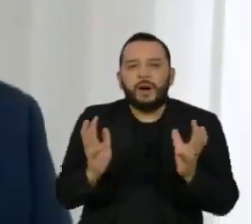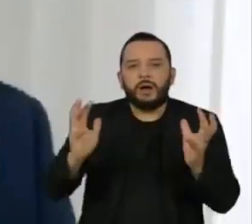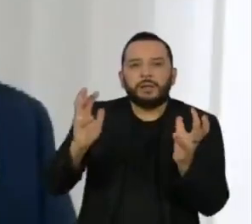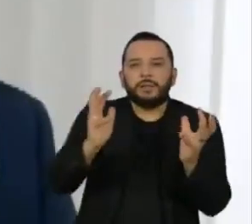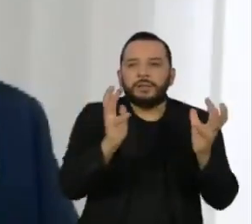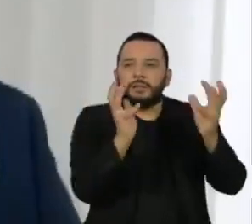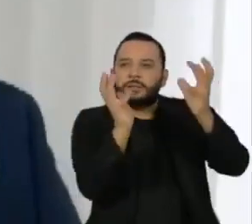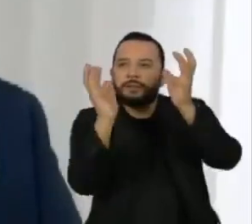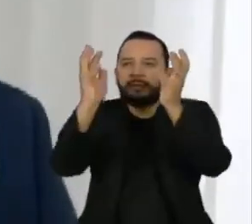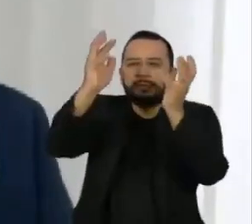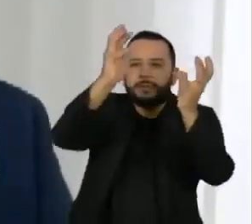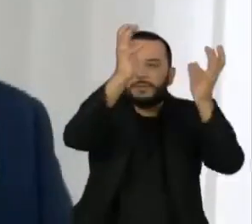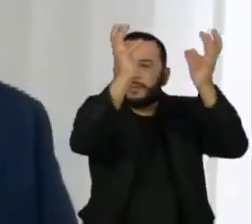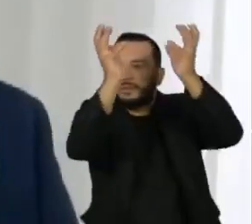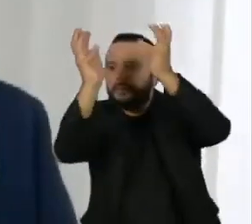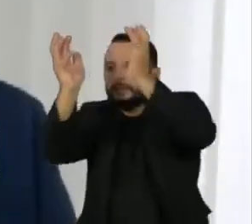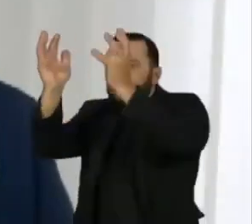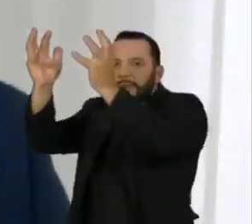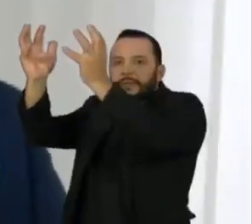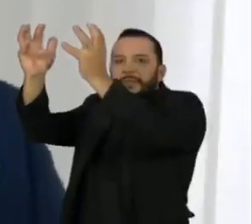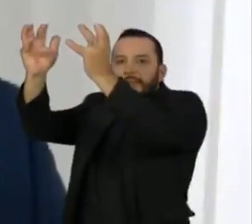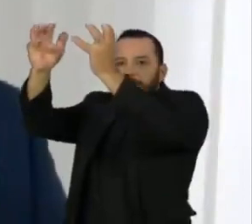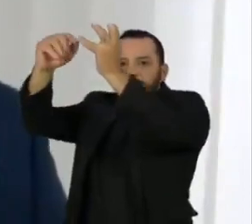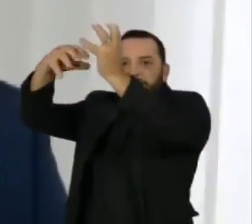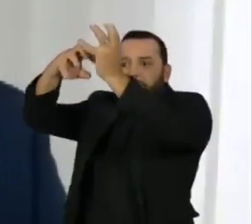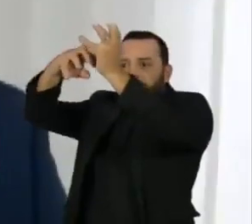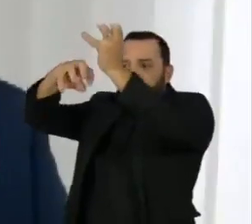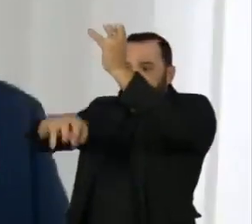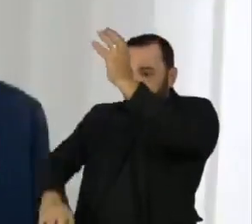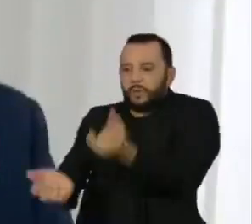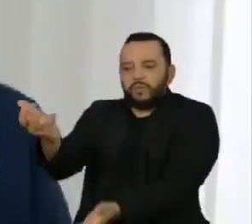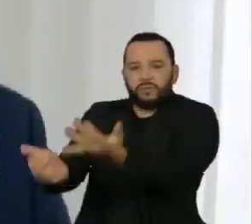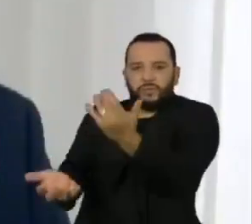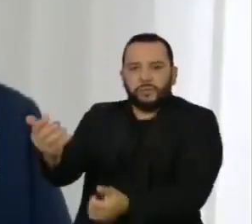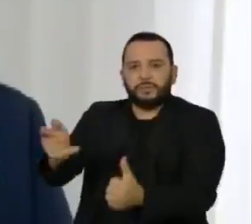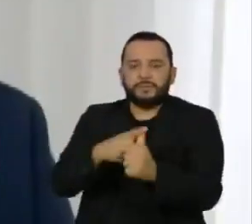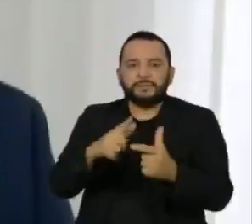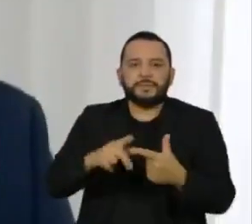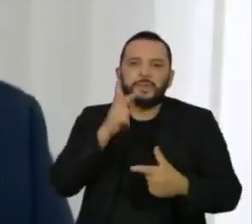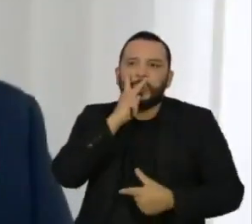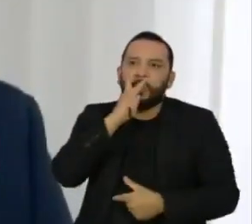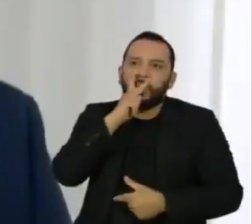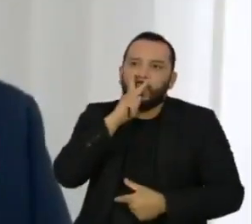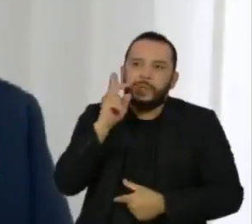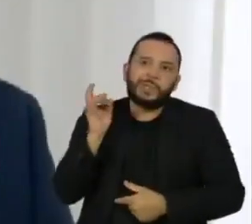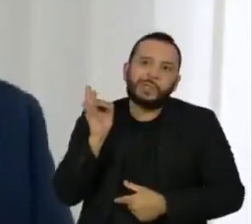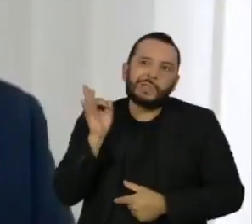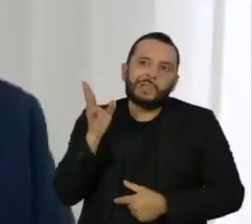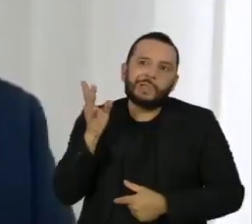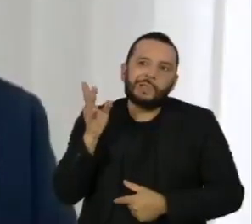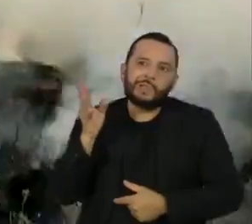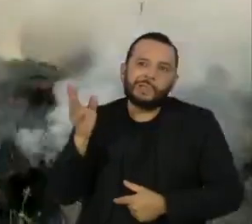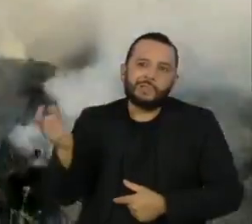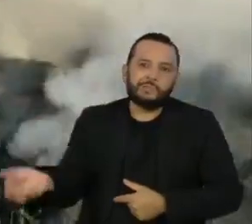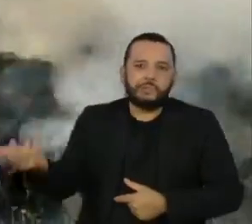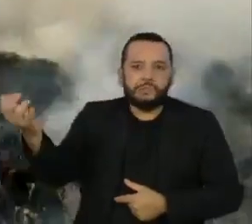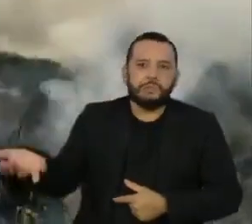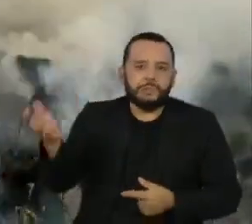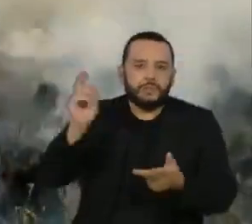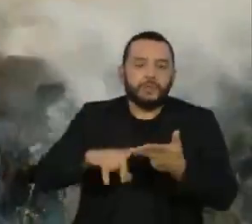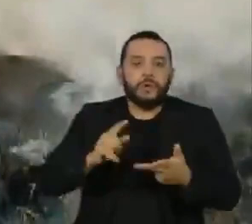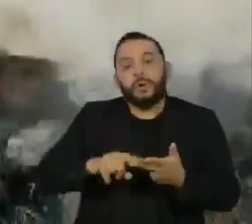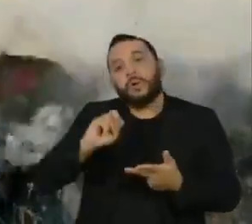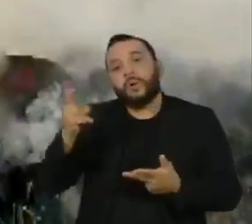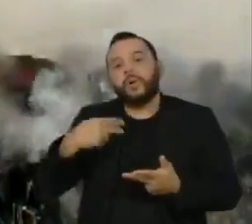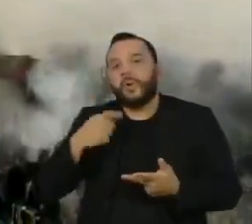lançamento de biducas de cigarro acesas, especialmente nas rodovias. E a realização de fogueiras ou de